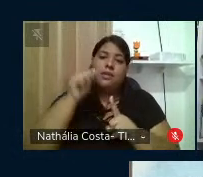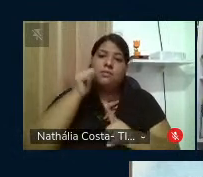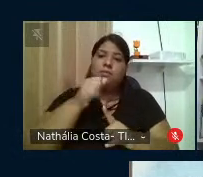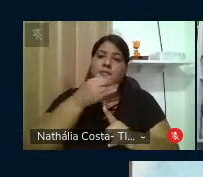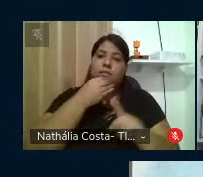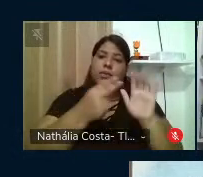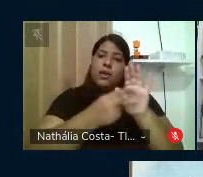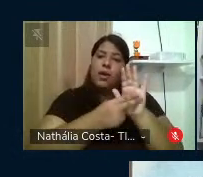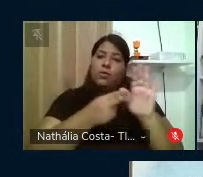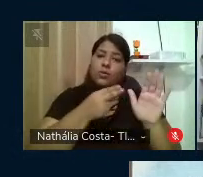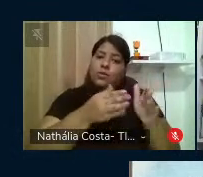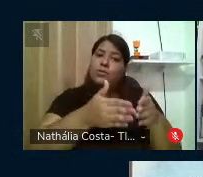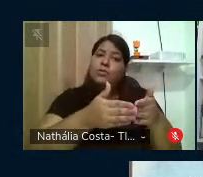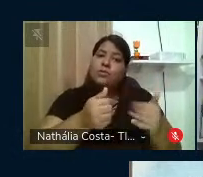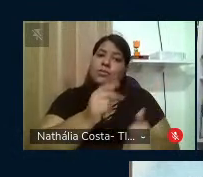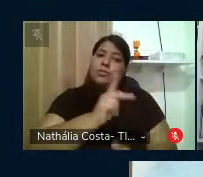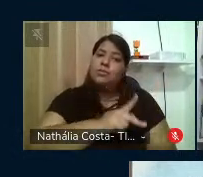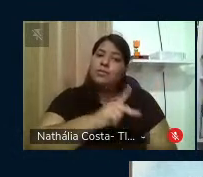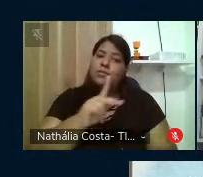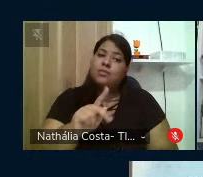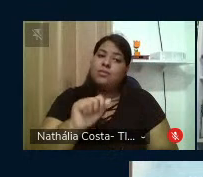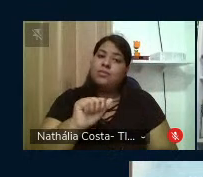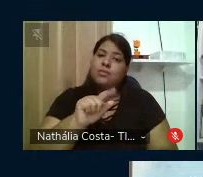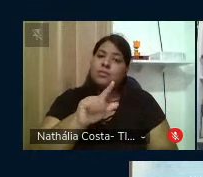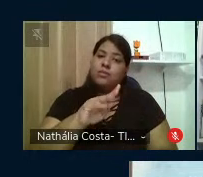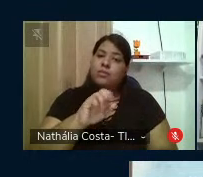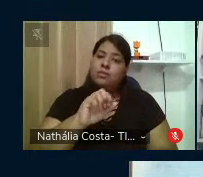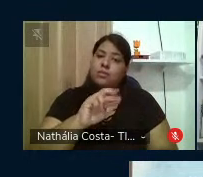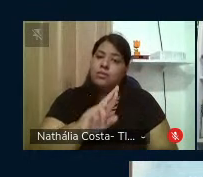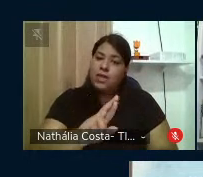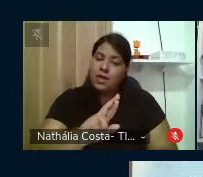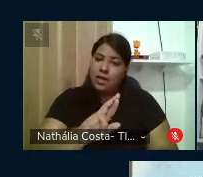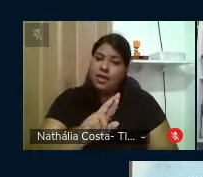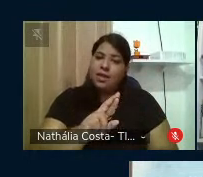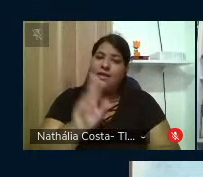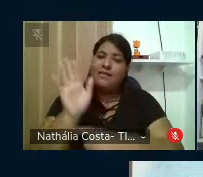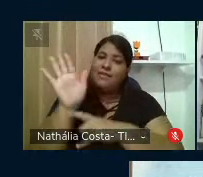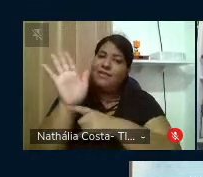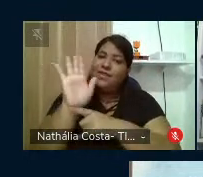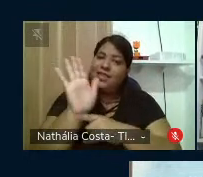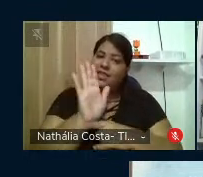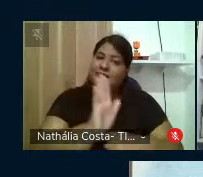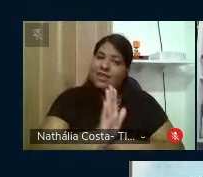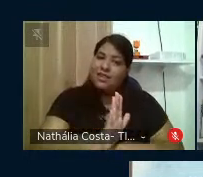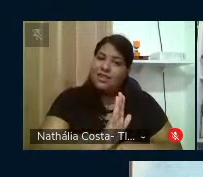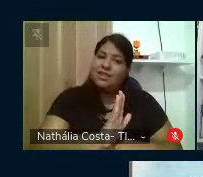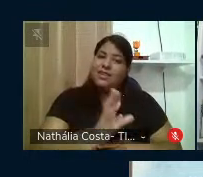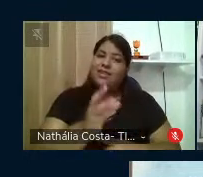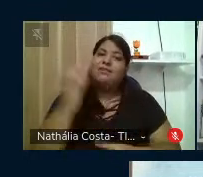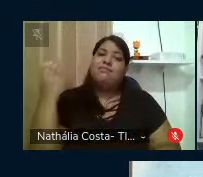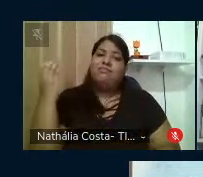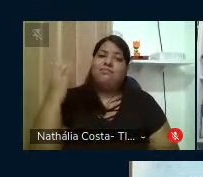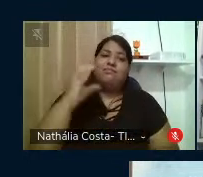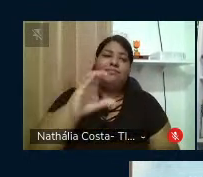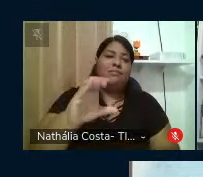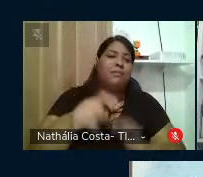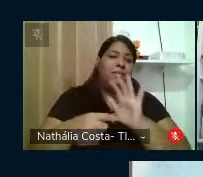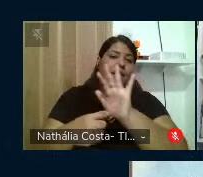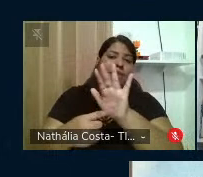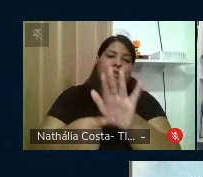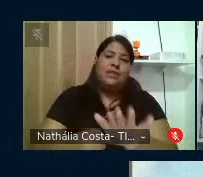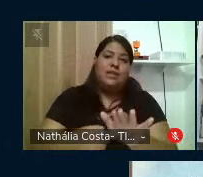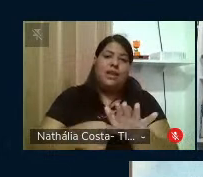então, para que o professor Alder Júlio Calado, através do vídeo, seja colocado aqui para